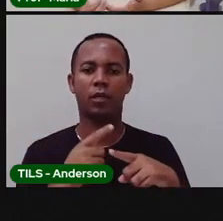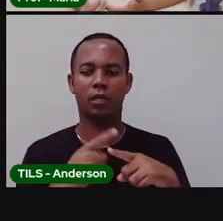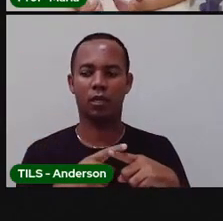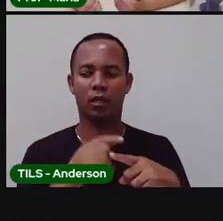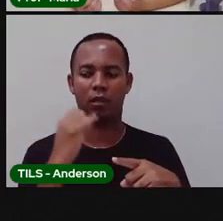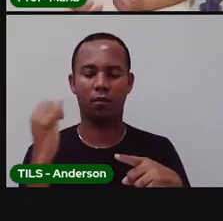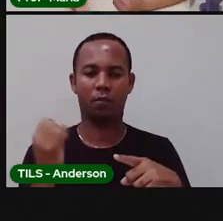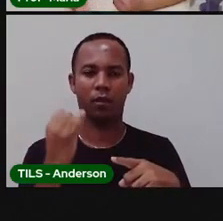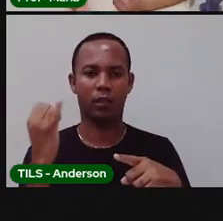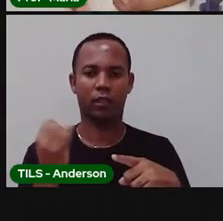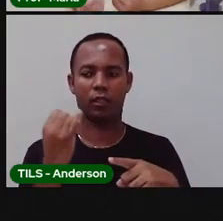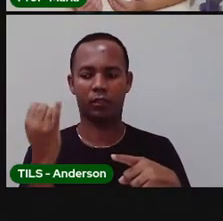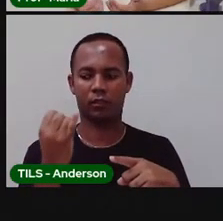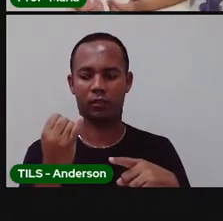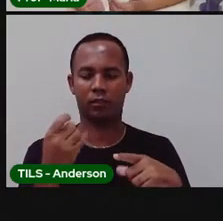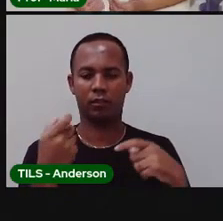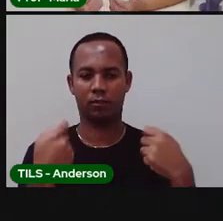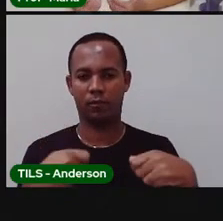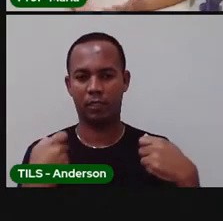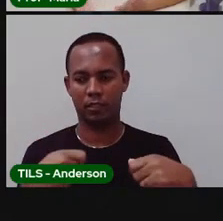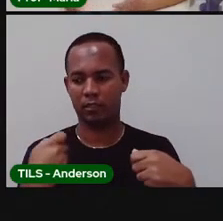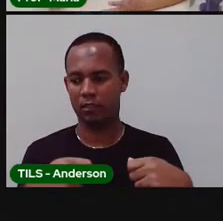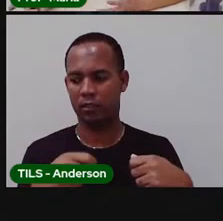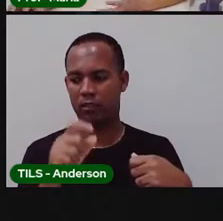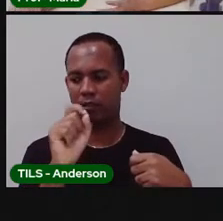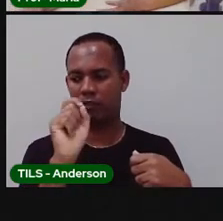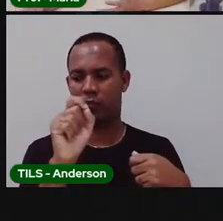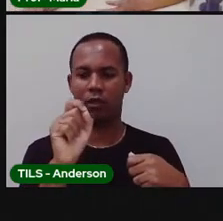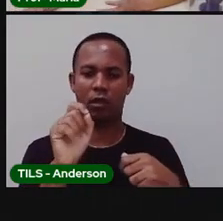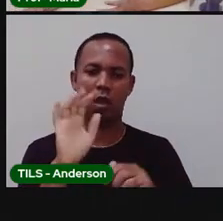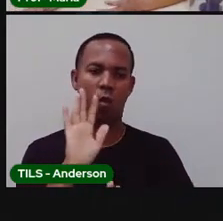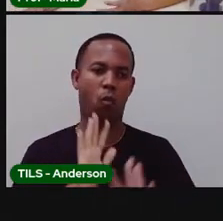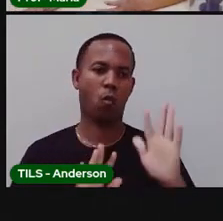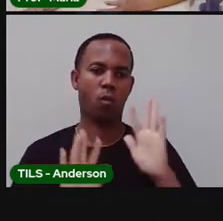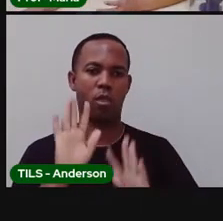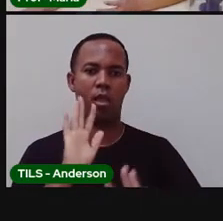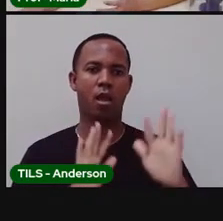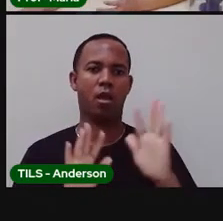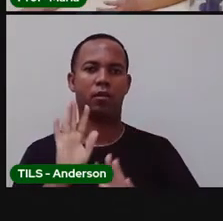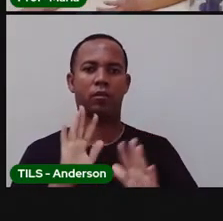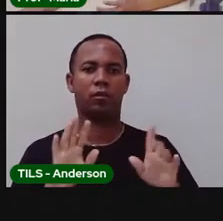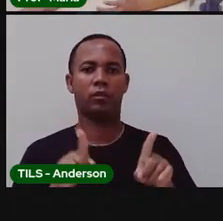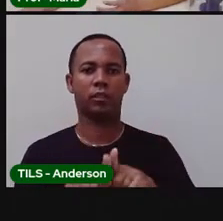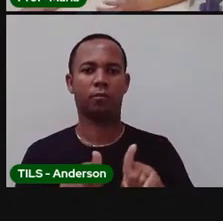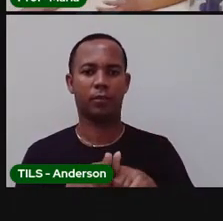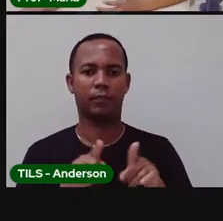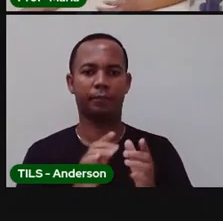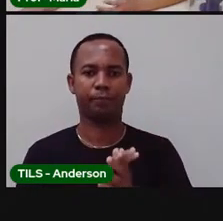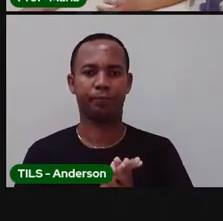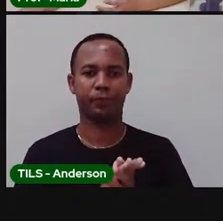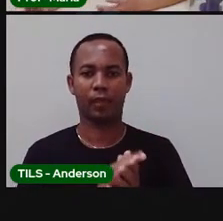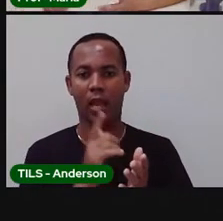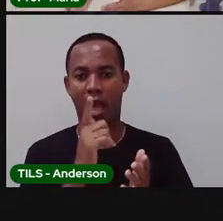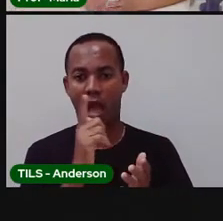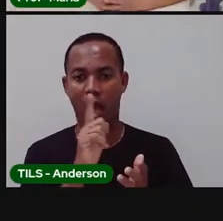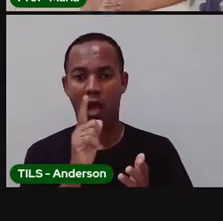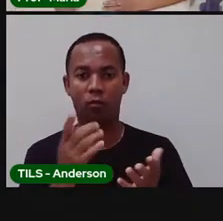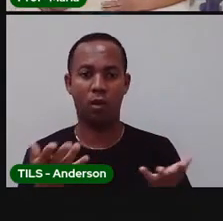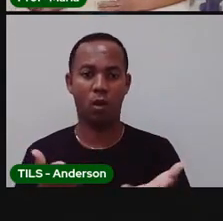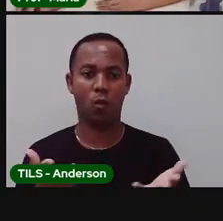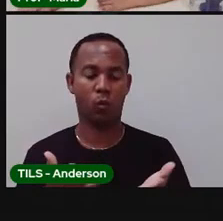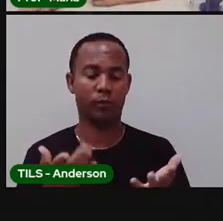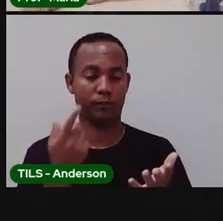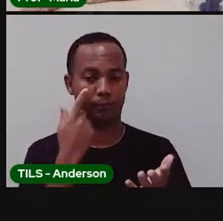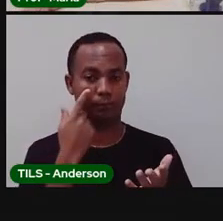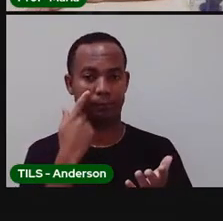importante, ela precisa ter determinados cuidados. Então, vamos falar aqui sobre a água hoje. Bom,